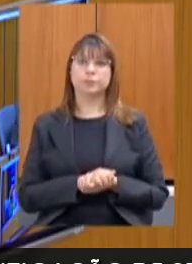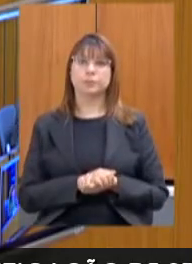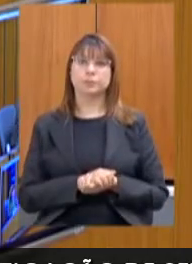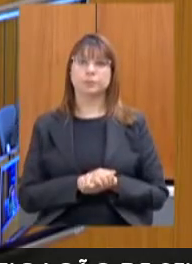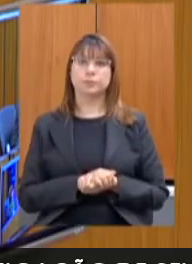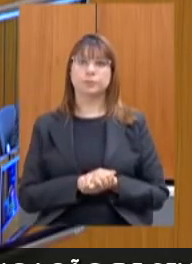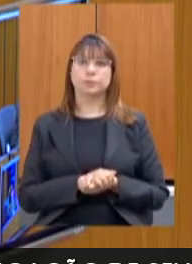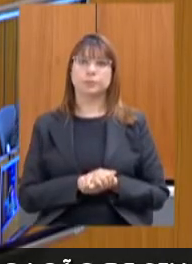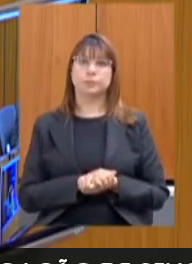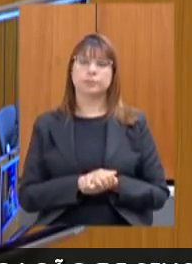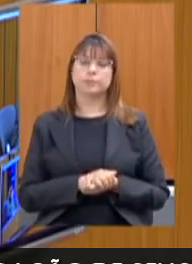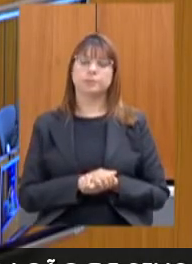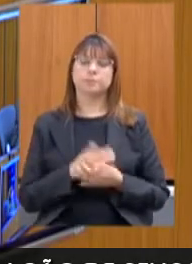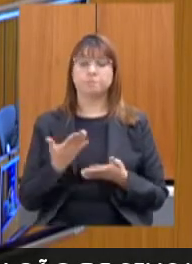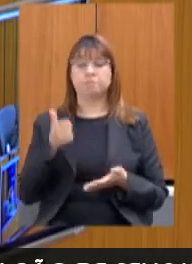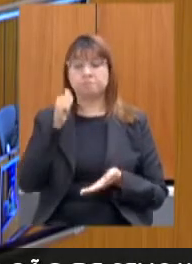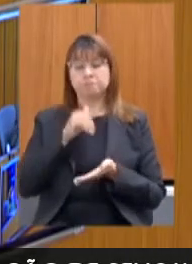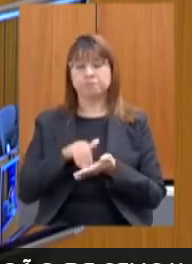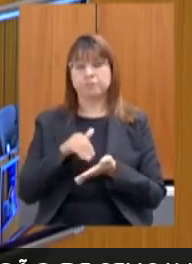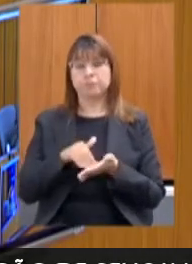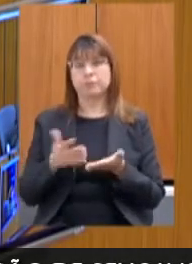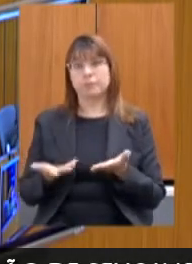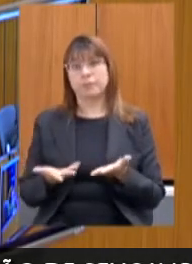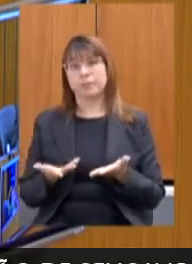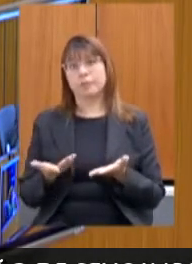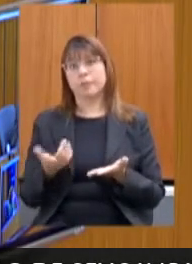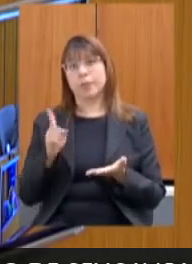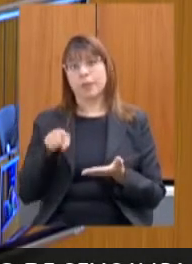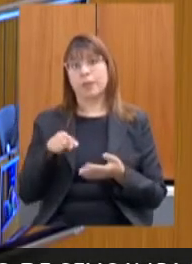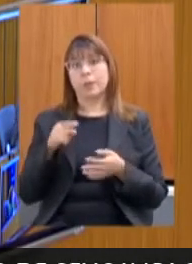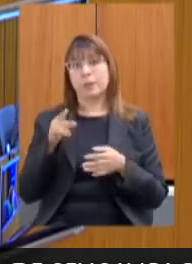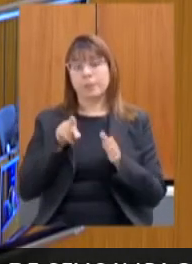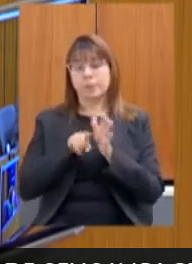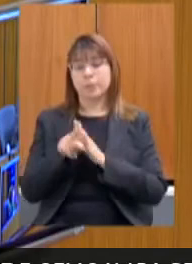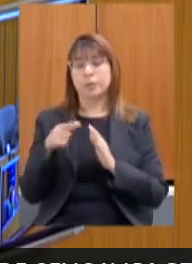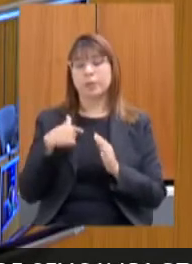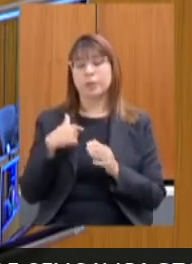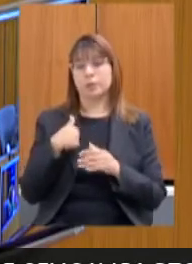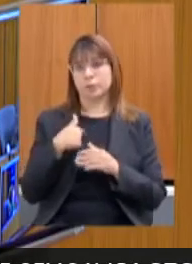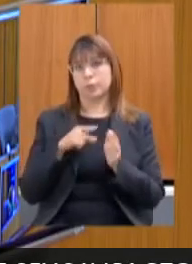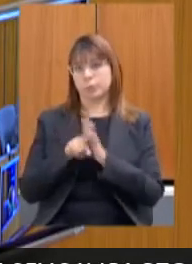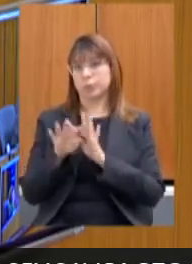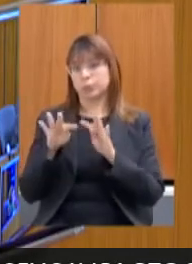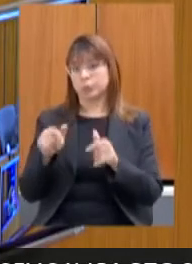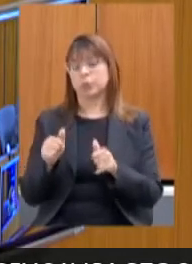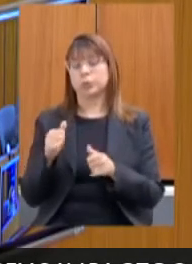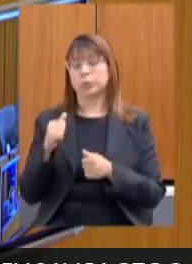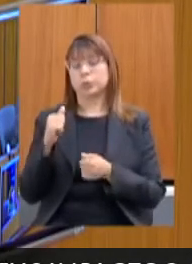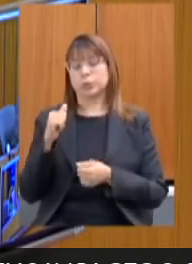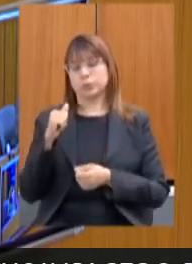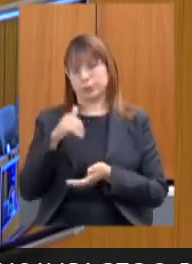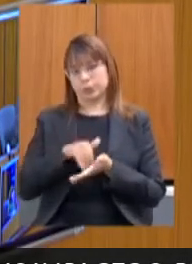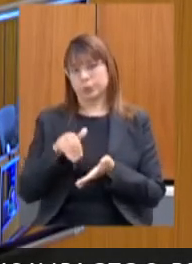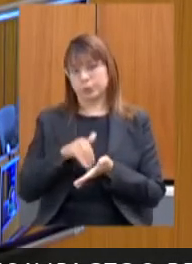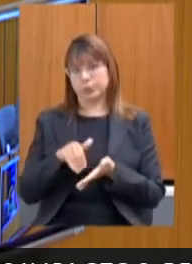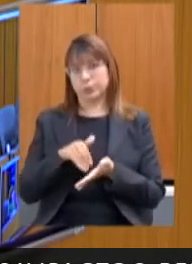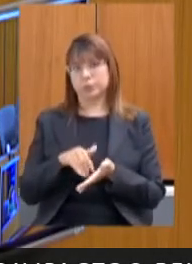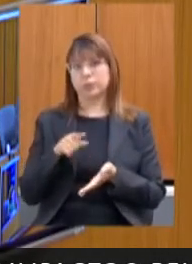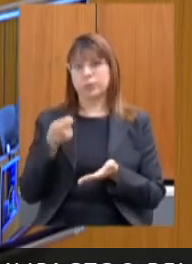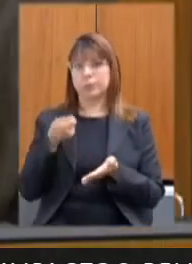bem secretários na verdade é uma pergunta que eu estou fazendo a todos os secretários o pagamento é ínfimo